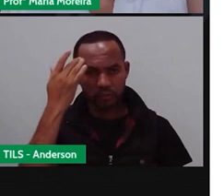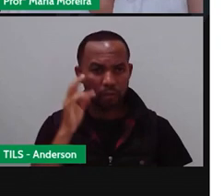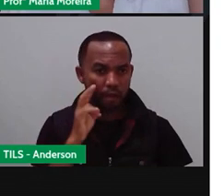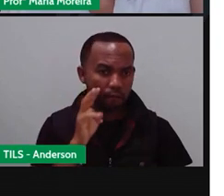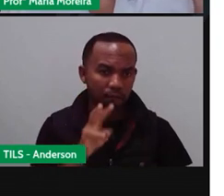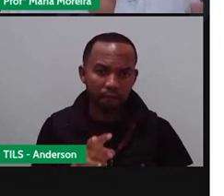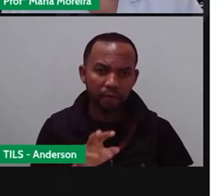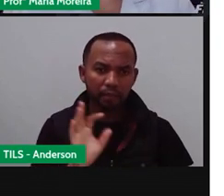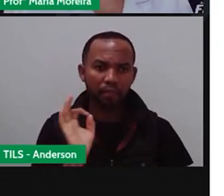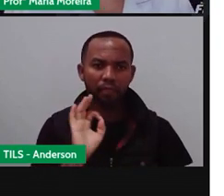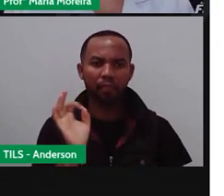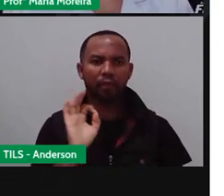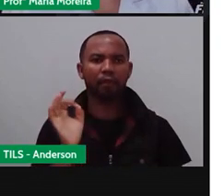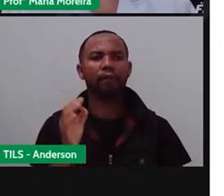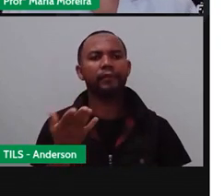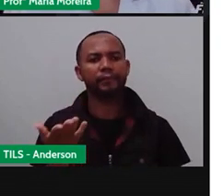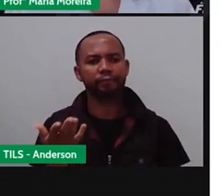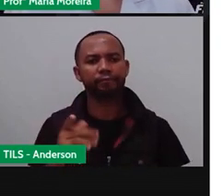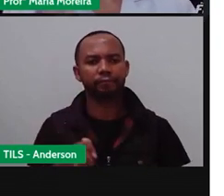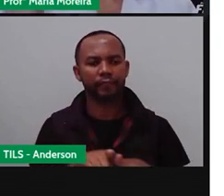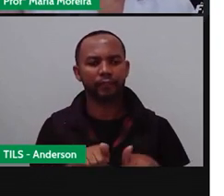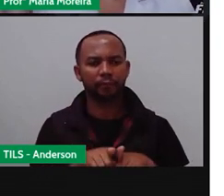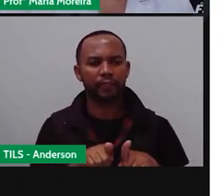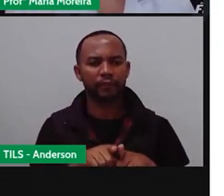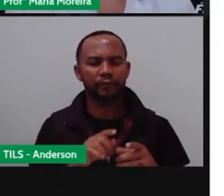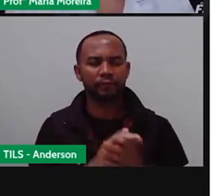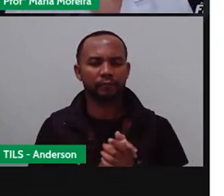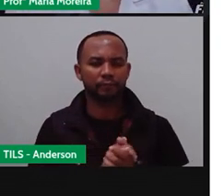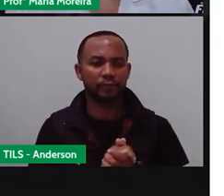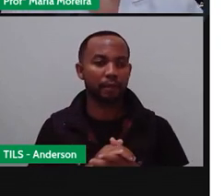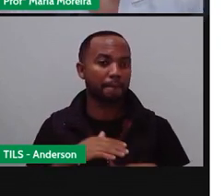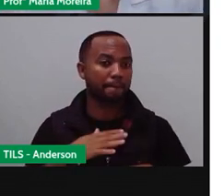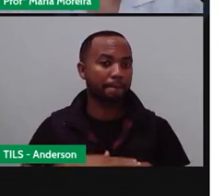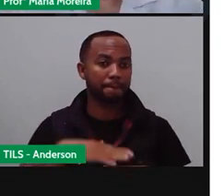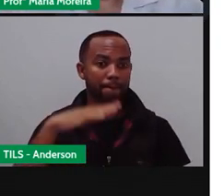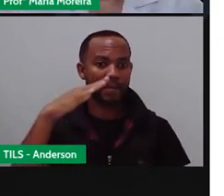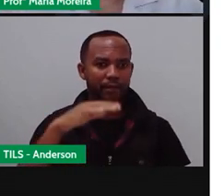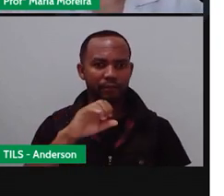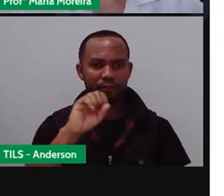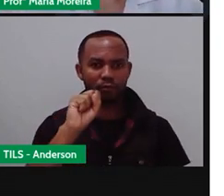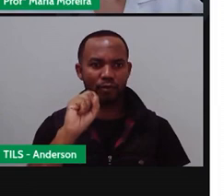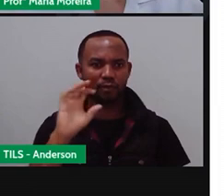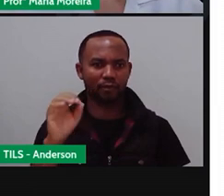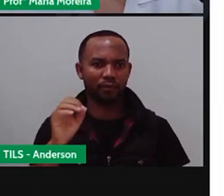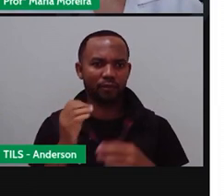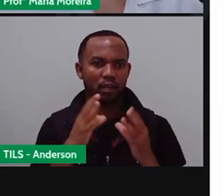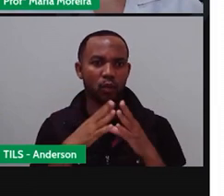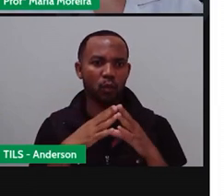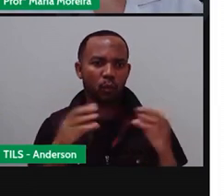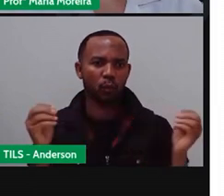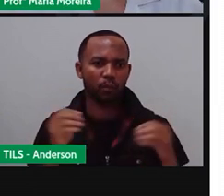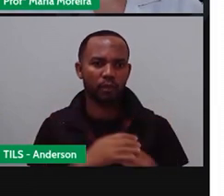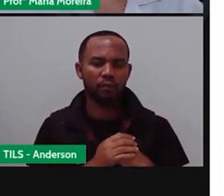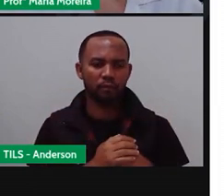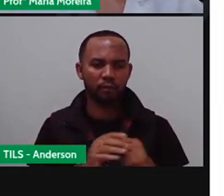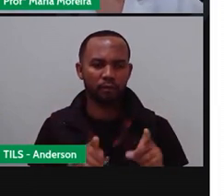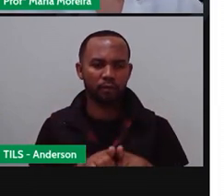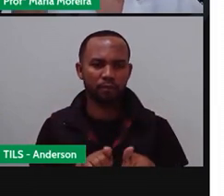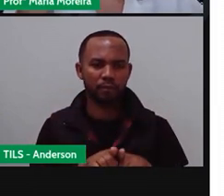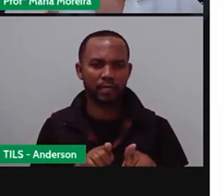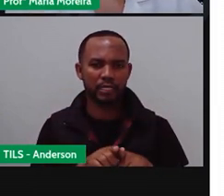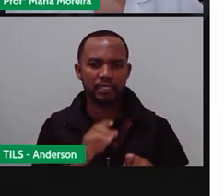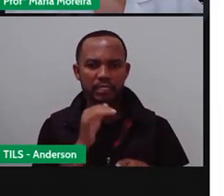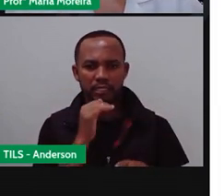tenha reduzido, né, a cada 100, mais de 80 tenham desaparecido. E um exemplo disso é